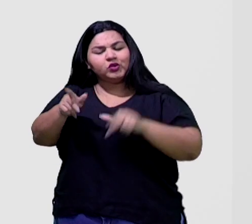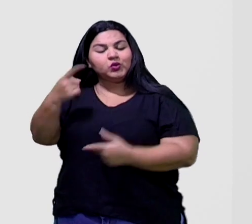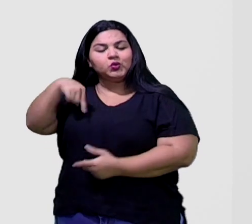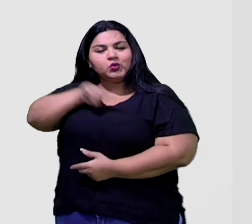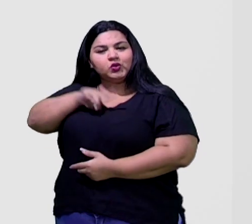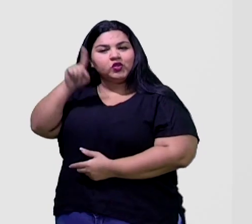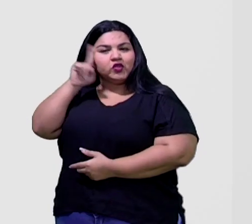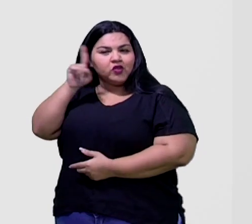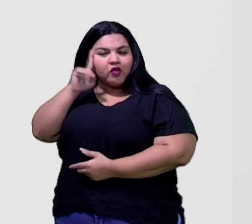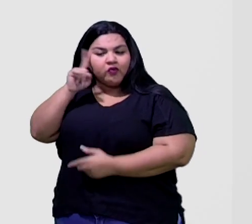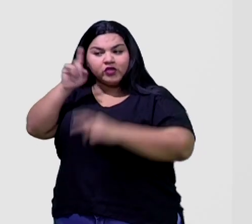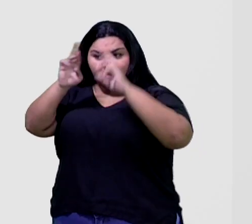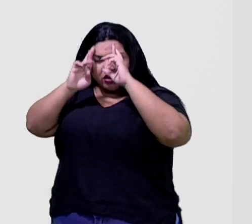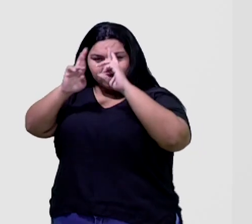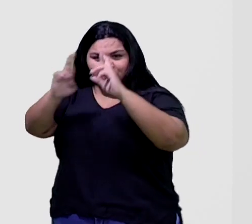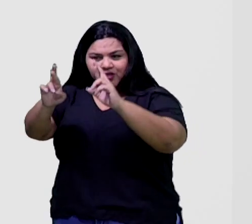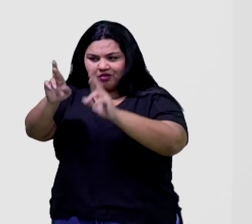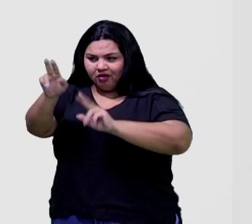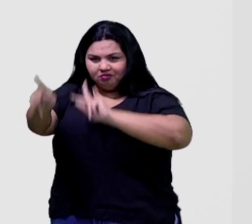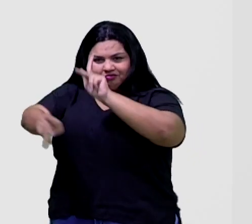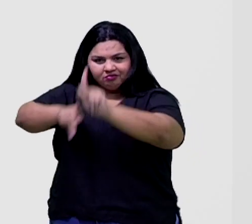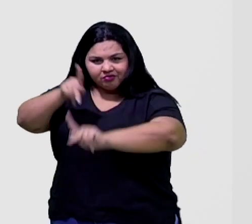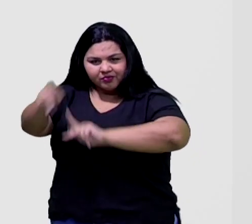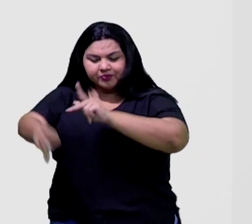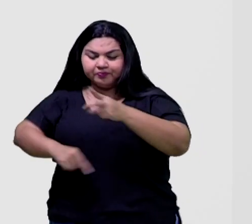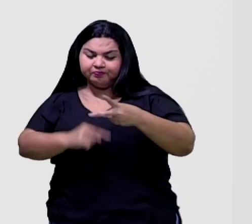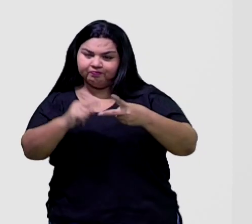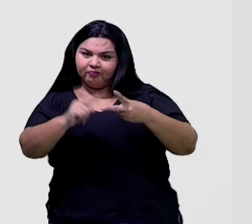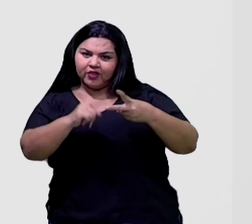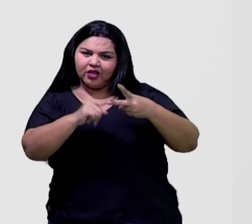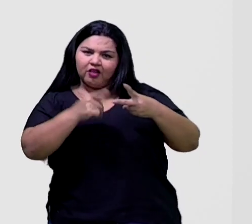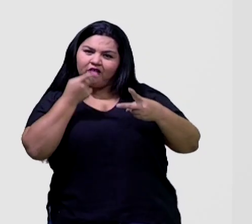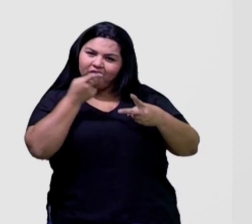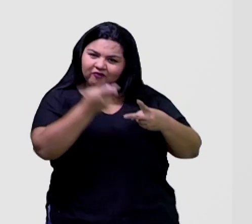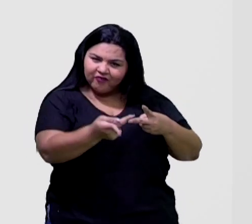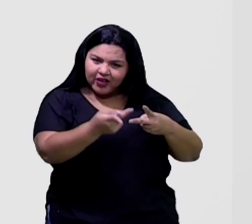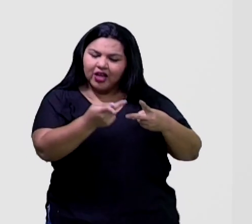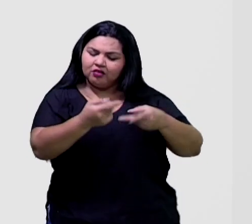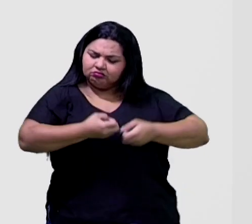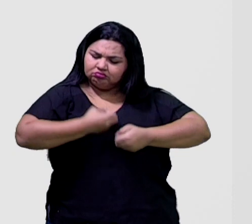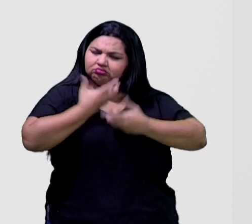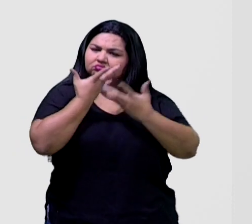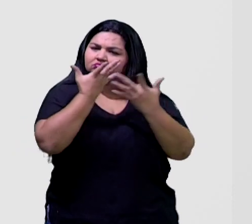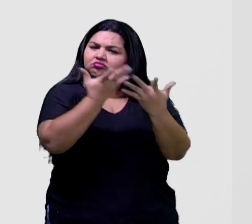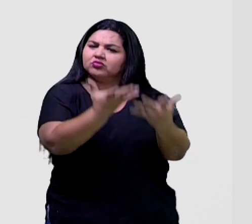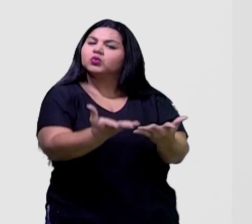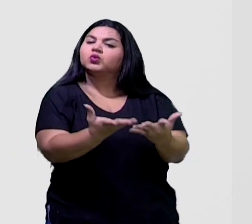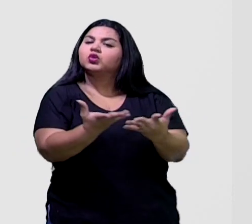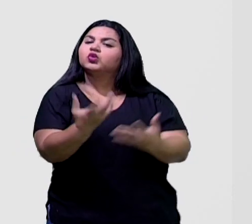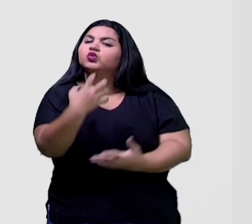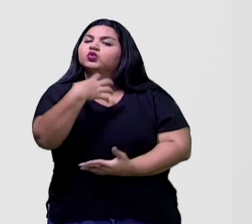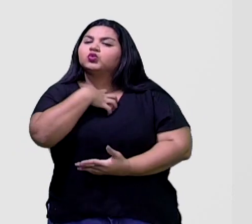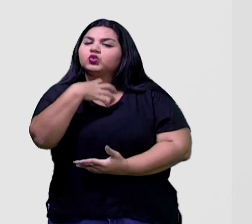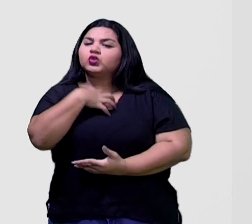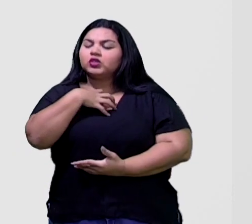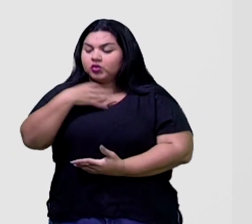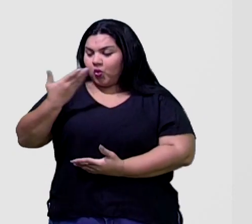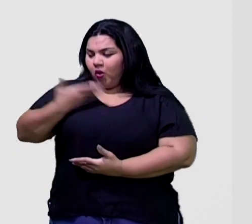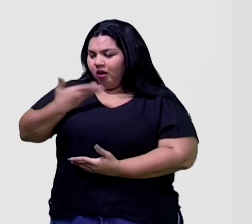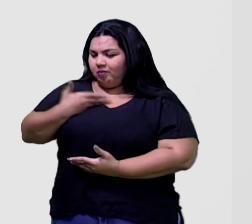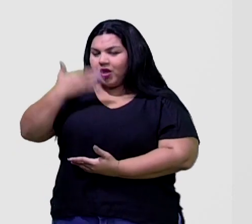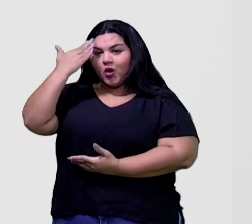cotidiano, de respeitar o próximo, né? De falar e se expressar de uma maneira em que o colega